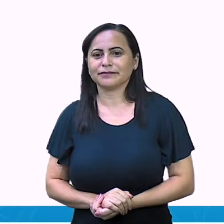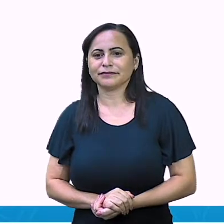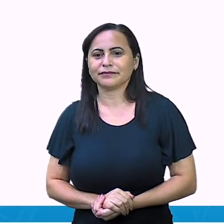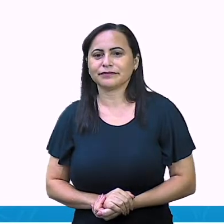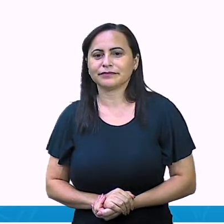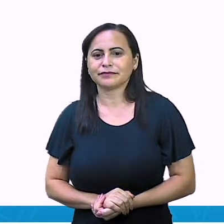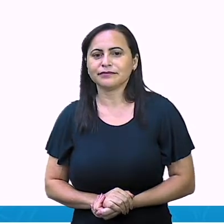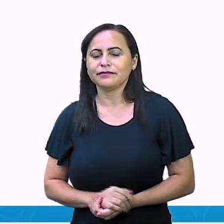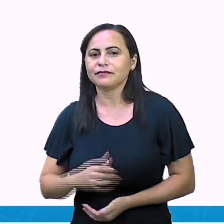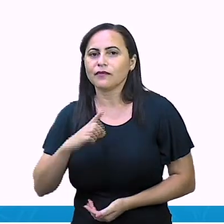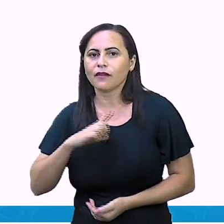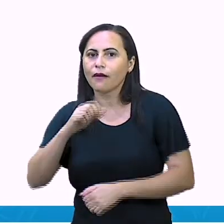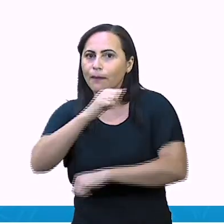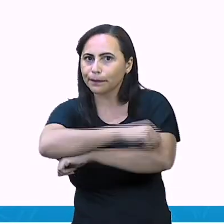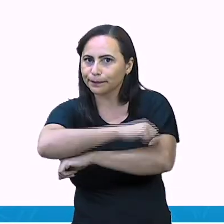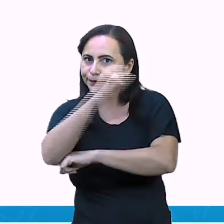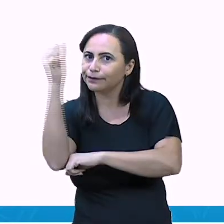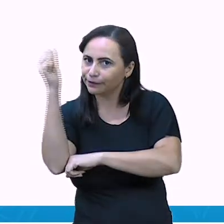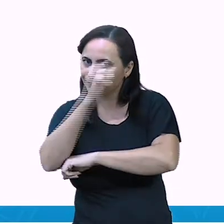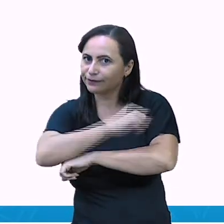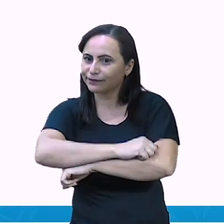tem uma janela